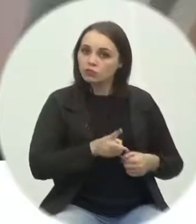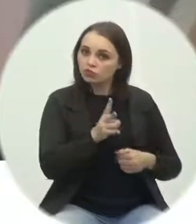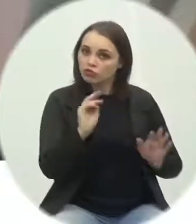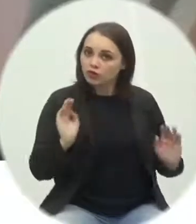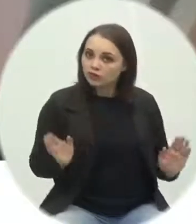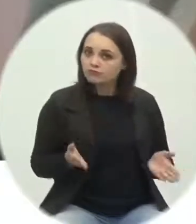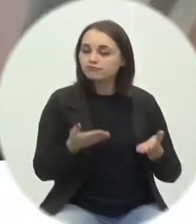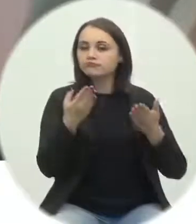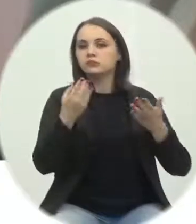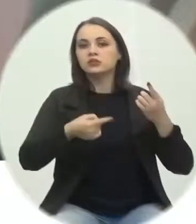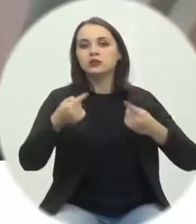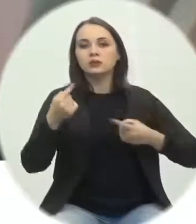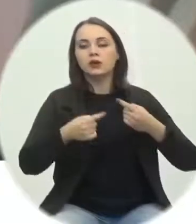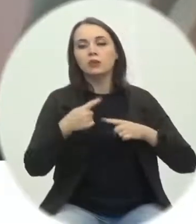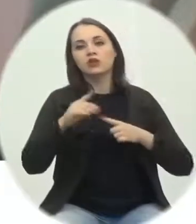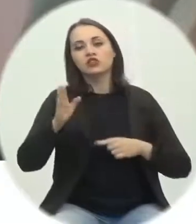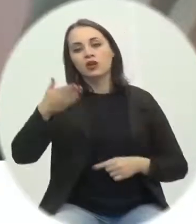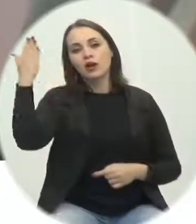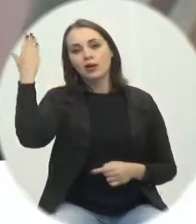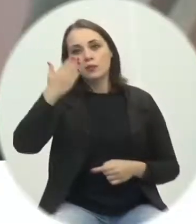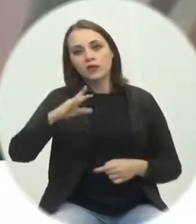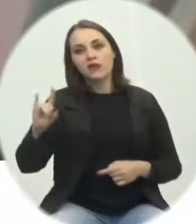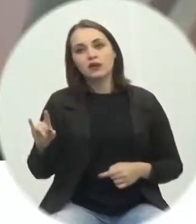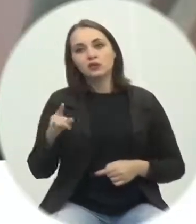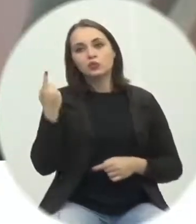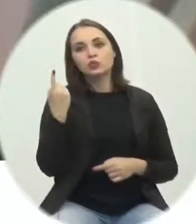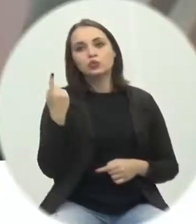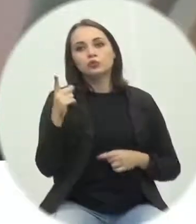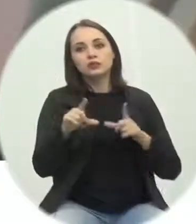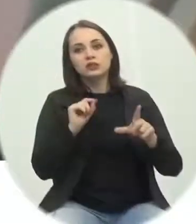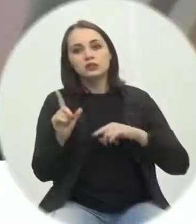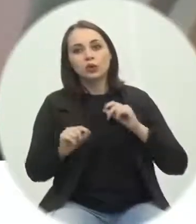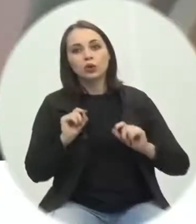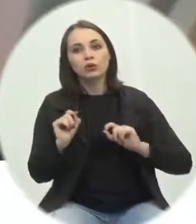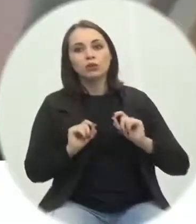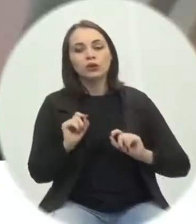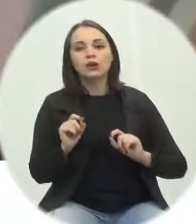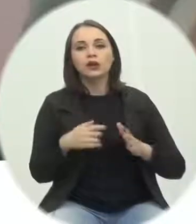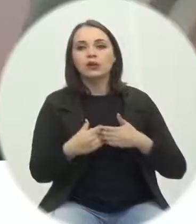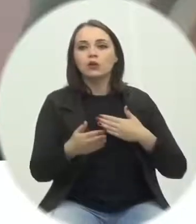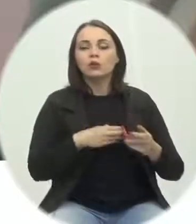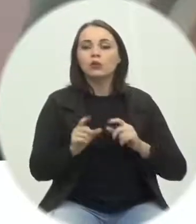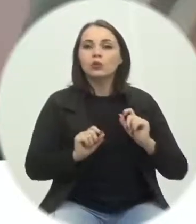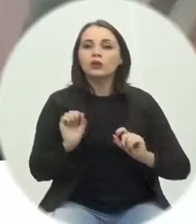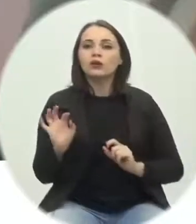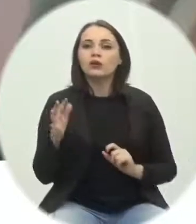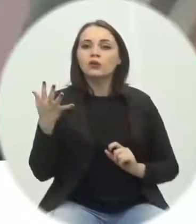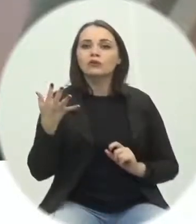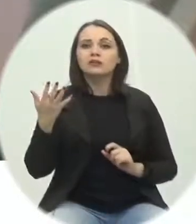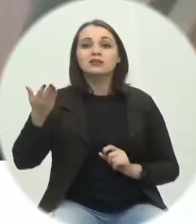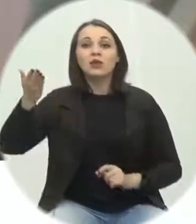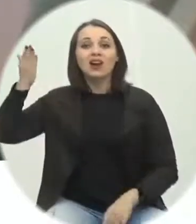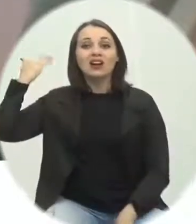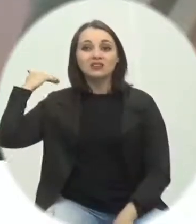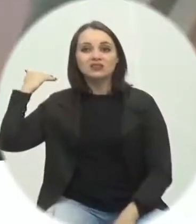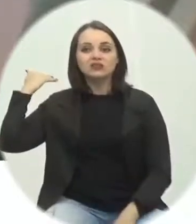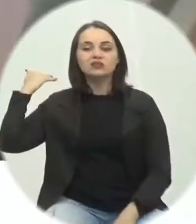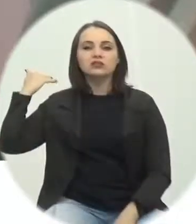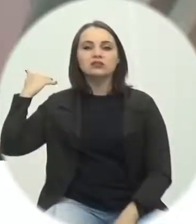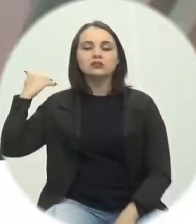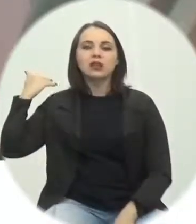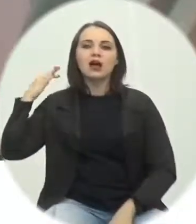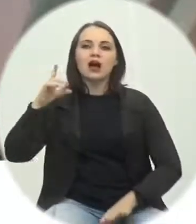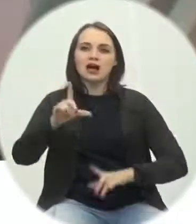provado inclusive nas últimas decisões, que independente de decisões anteriores, elas podem ser